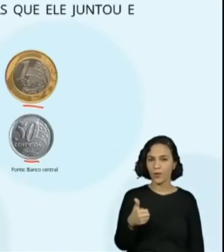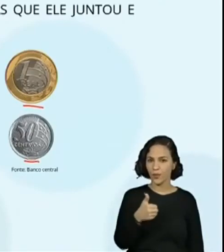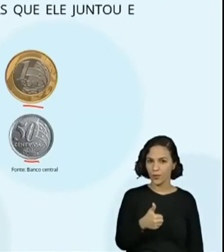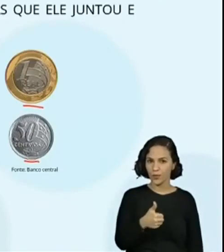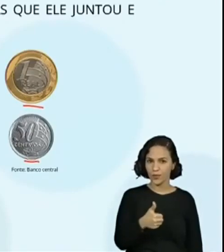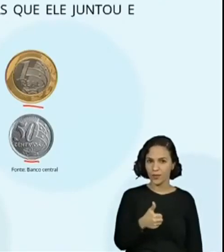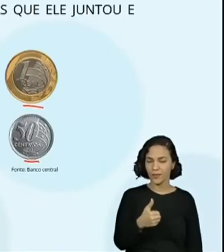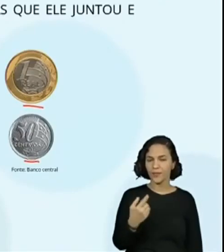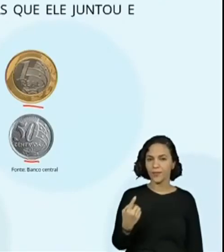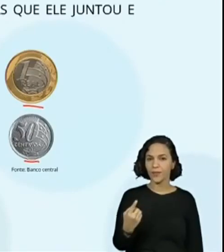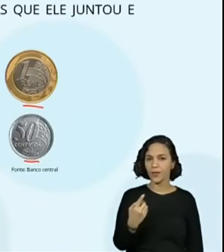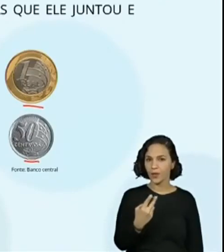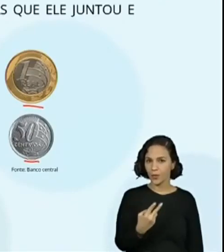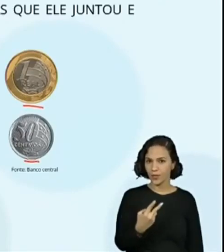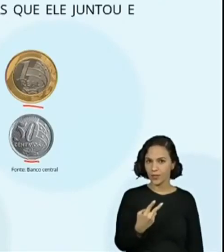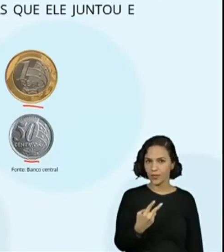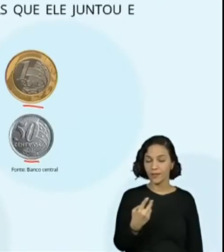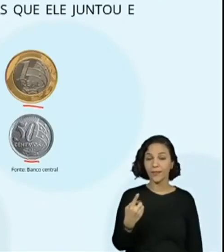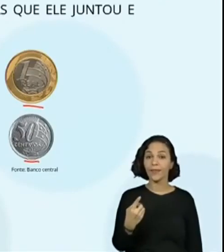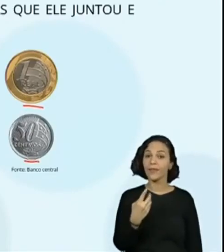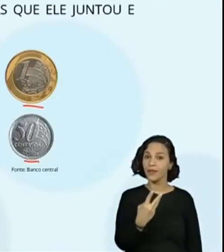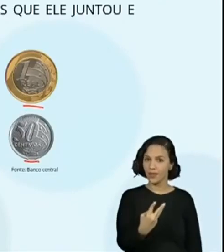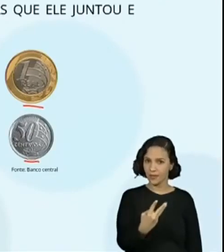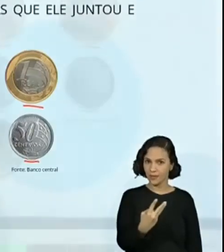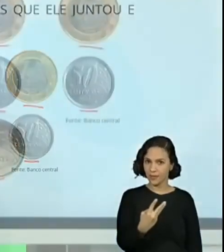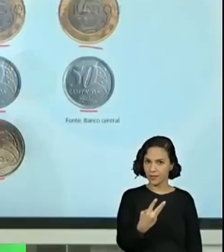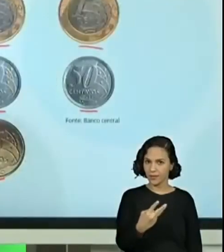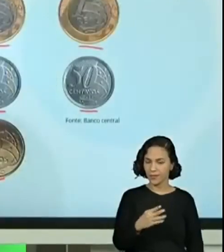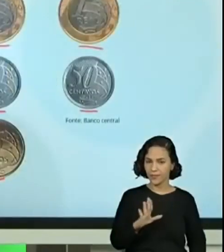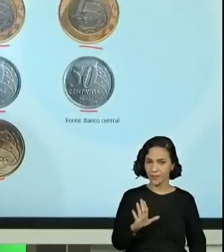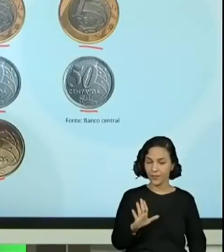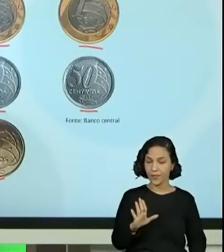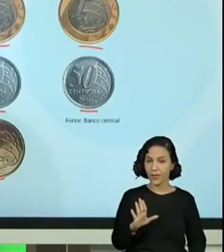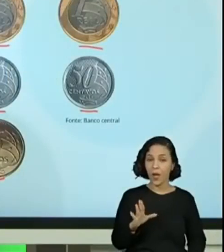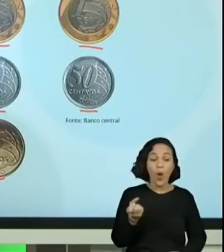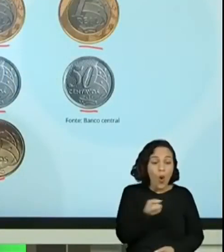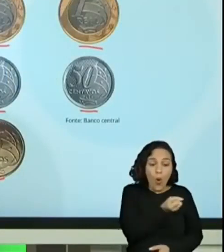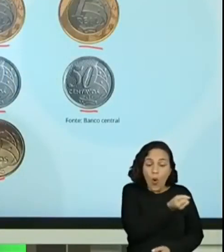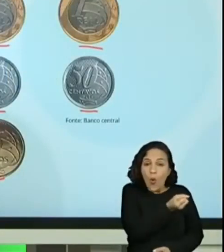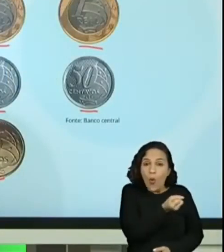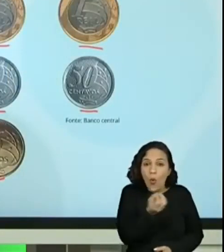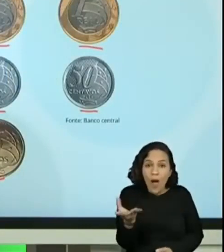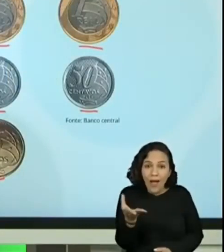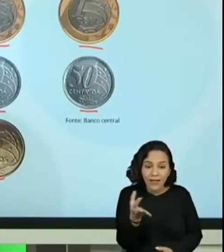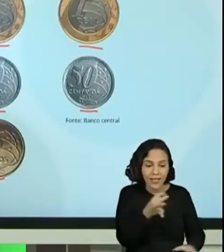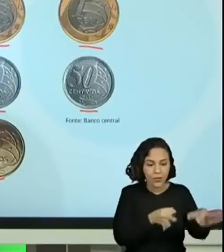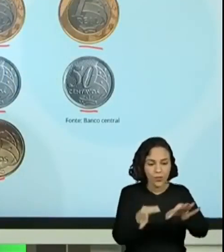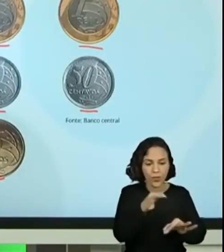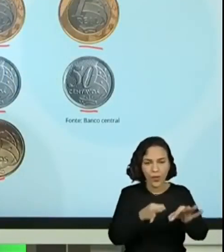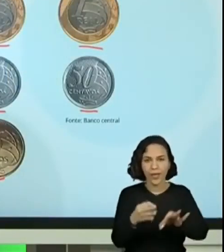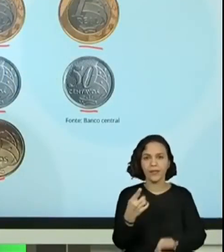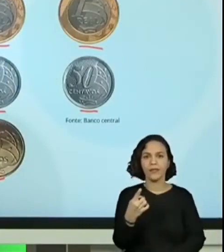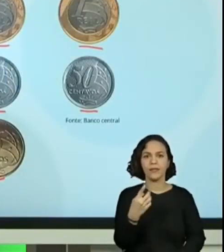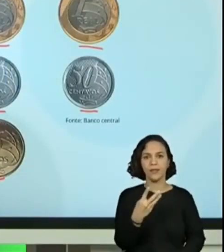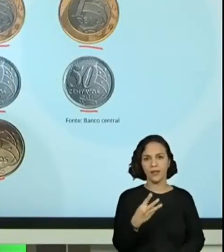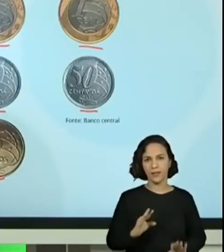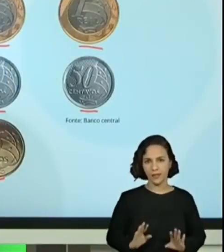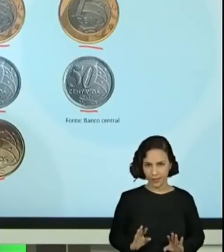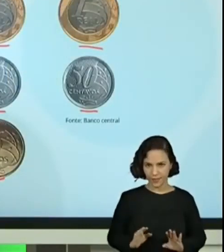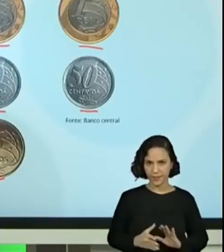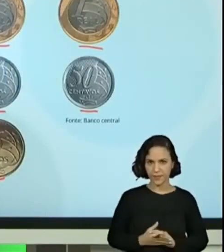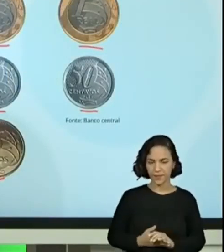onze, doze, treze. Então, ele juntou treze moedas, tá bom?